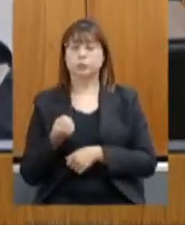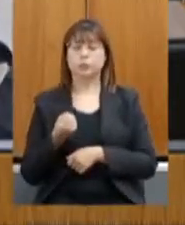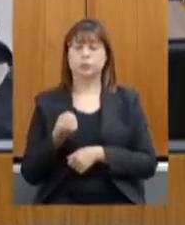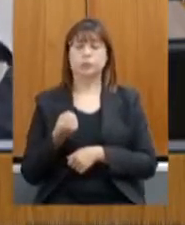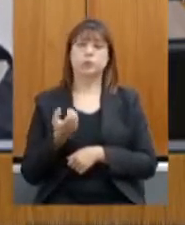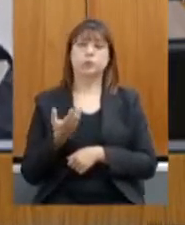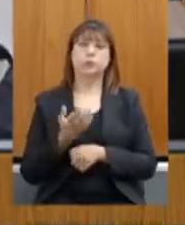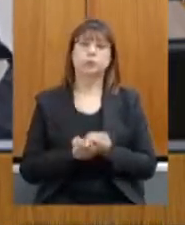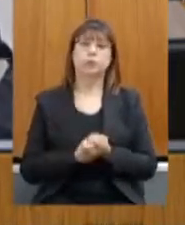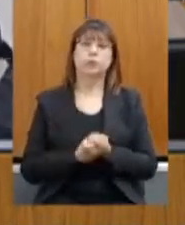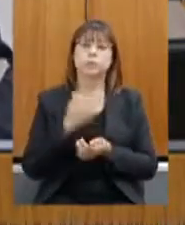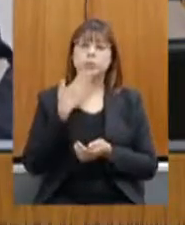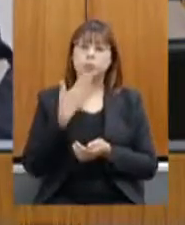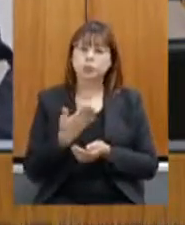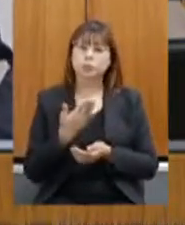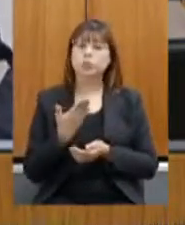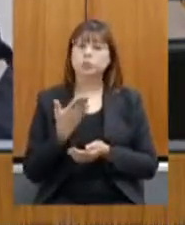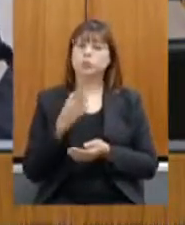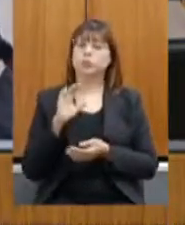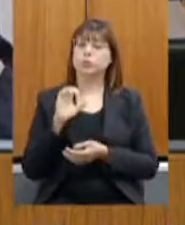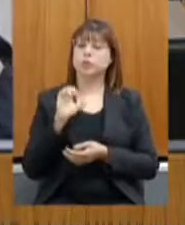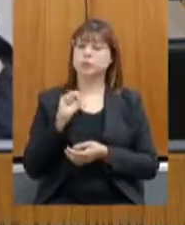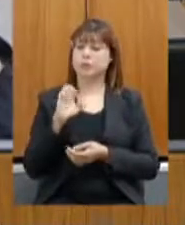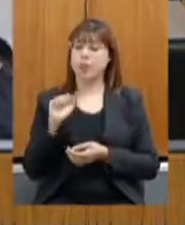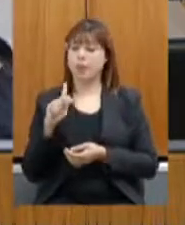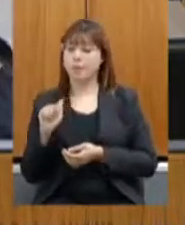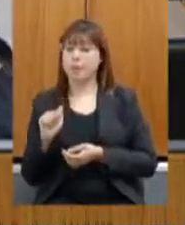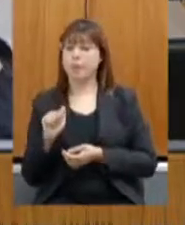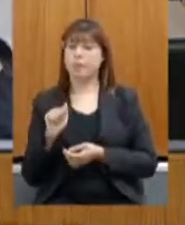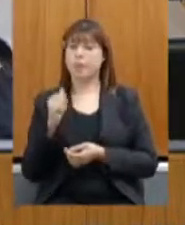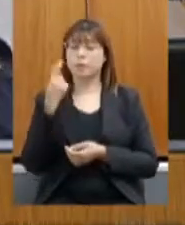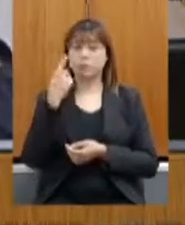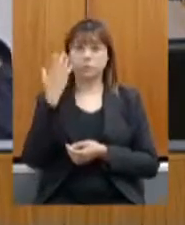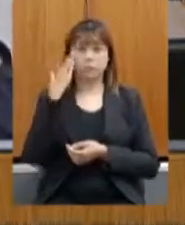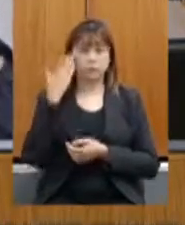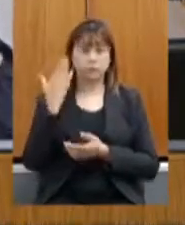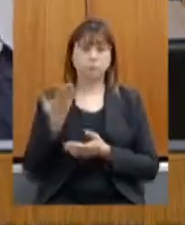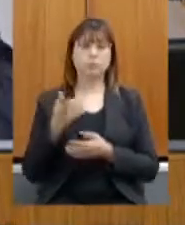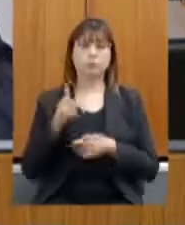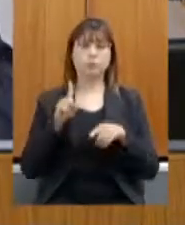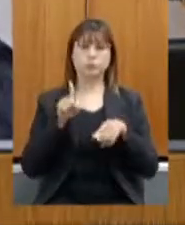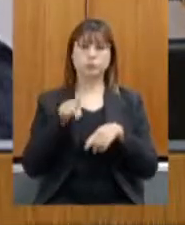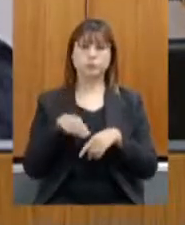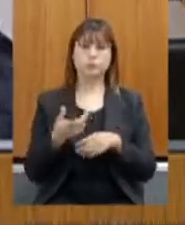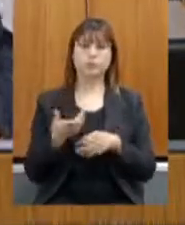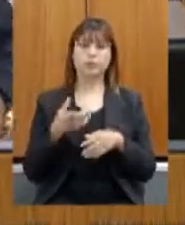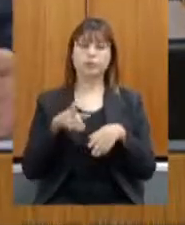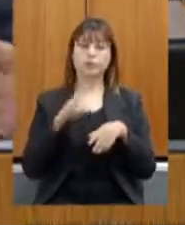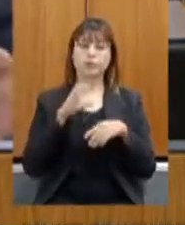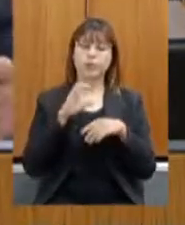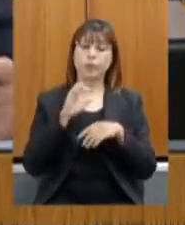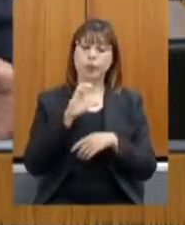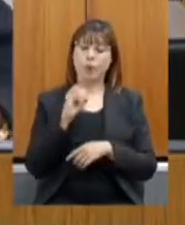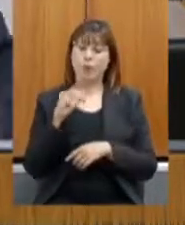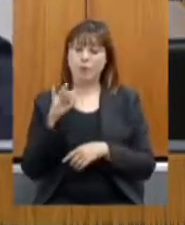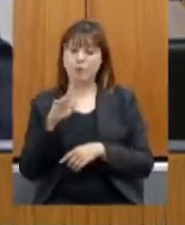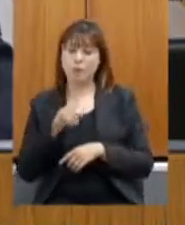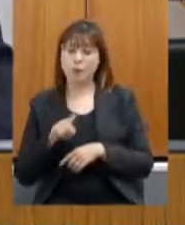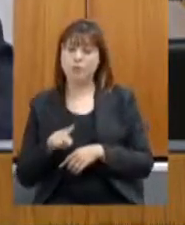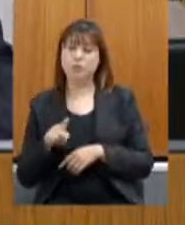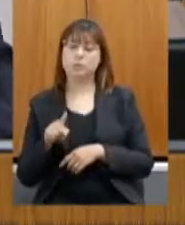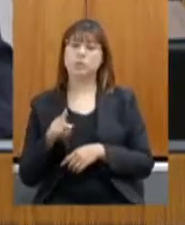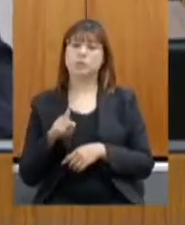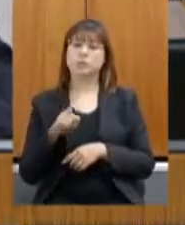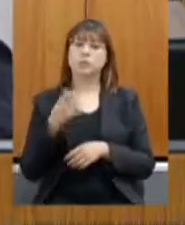pedido de providências para que seja pleito continuado do Estado de Minas no âmbito do CONFAS o estabelecimento de isenção